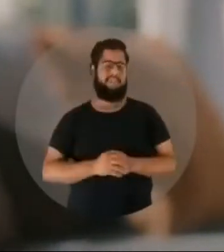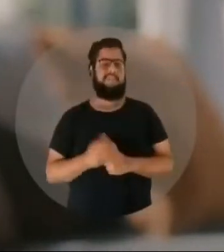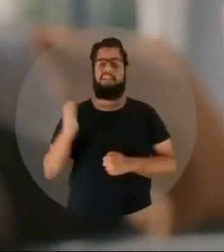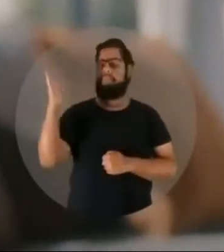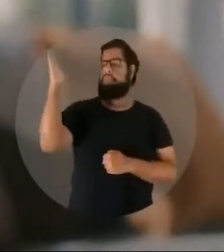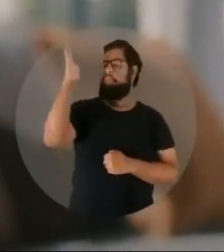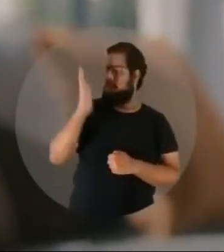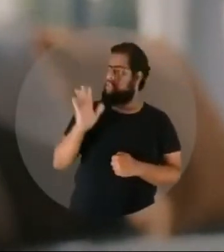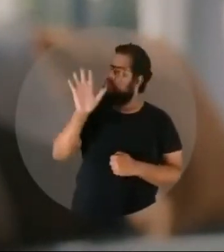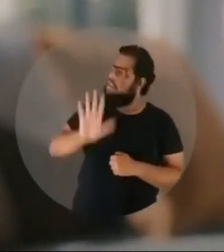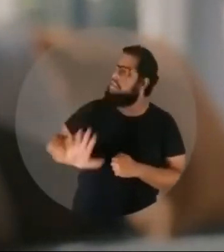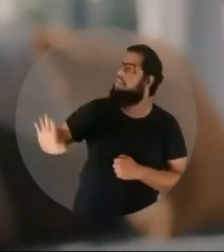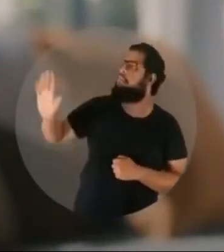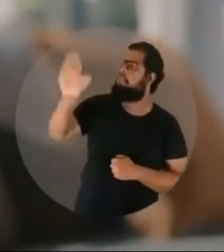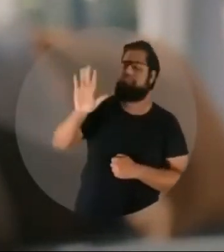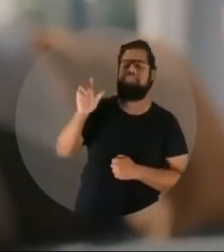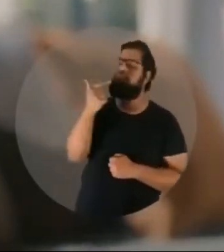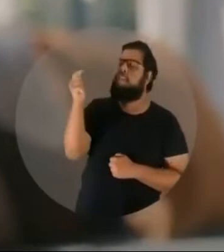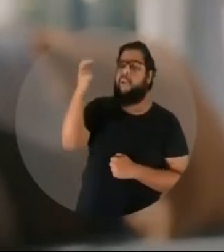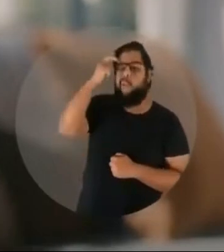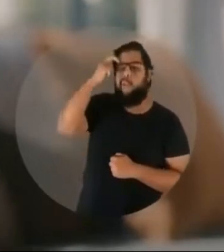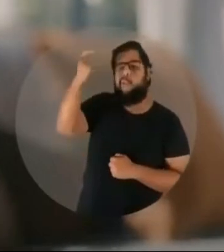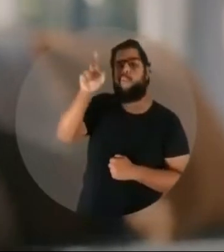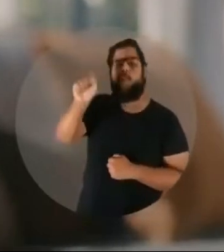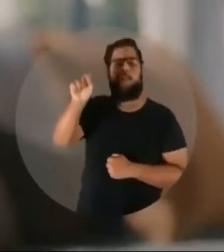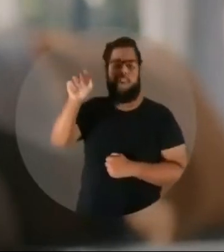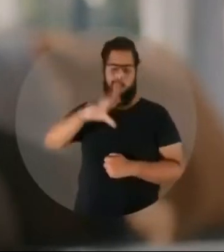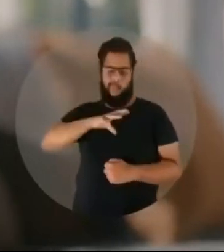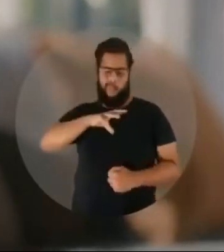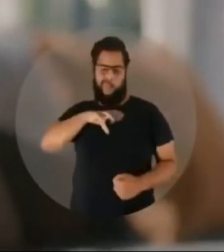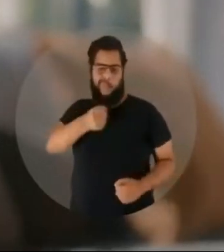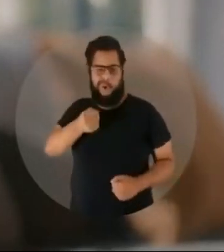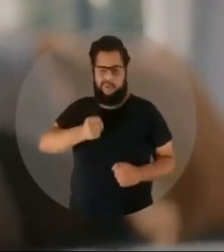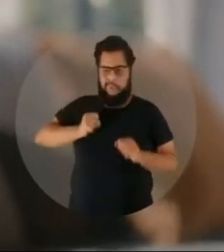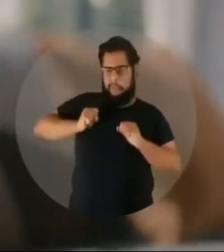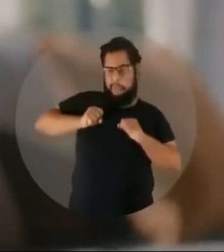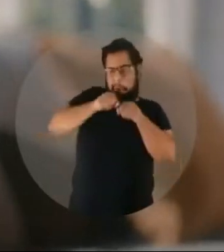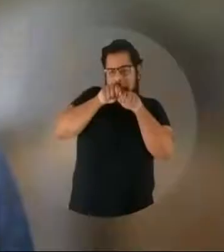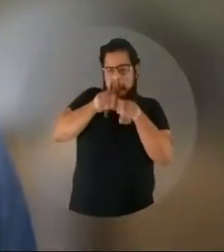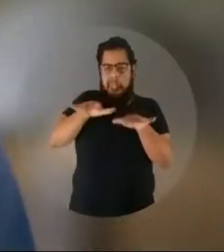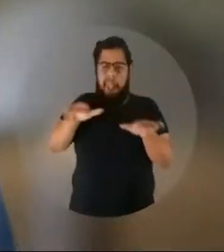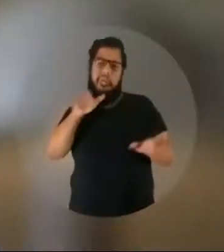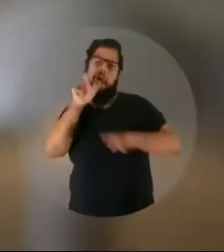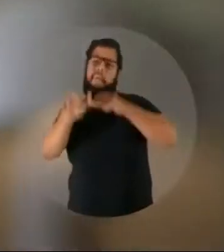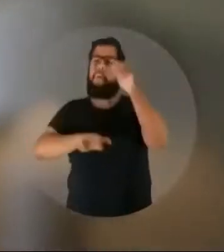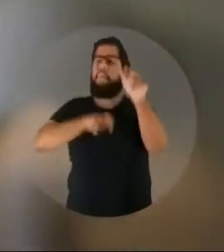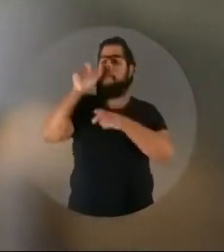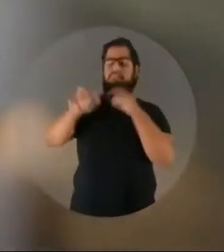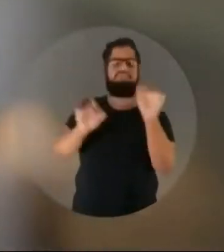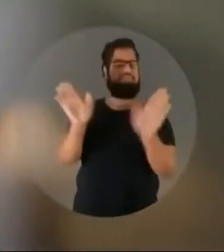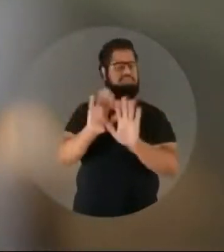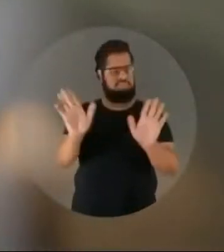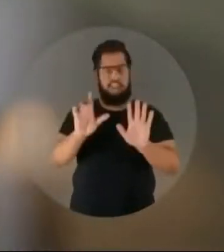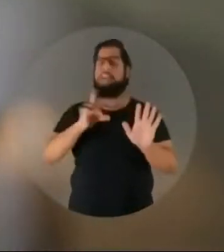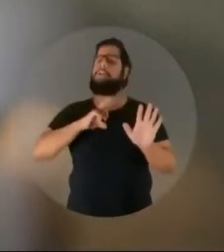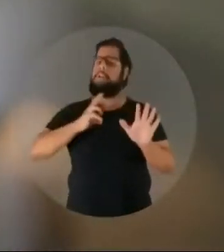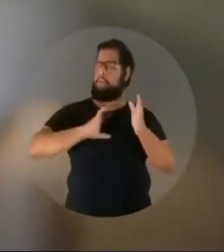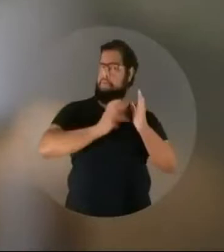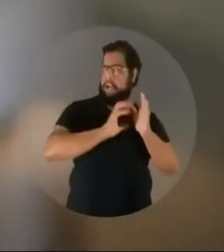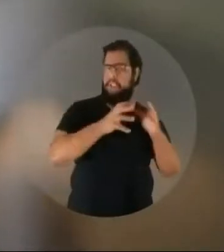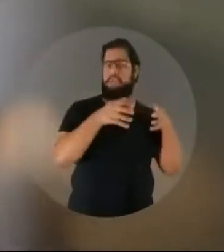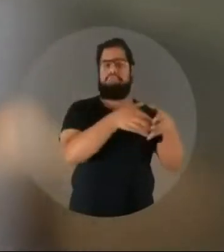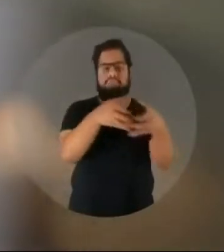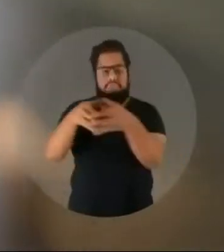O Brasil não tem essa cultura. O Brasil não tinha essa cultura de pregação do ódio. Você tinha os partidos que